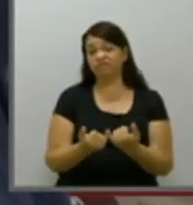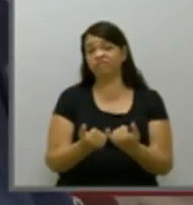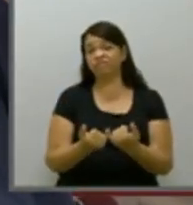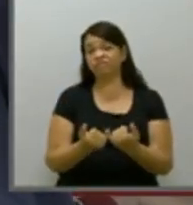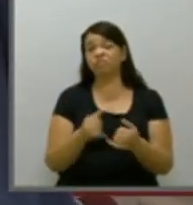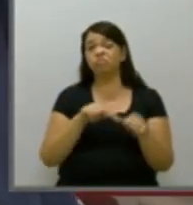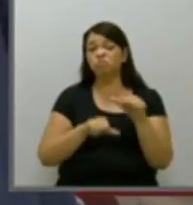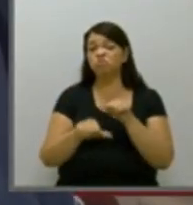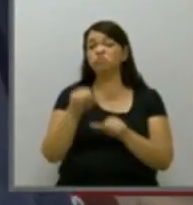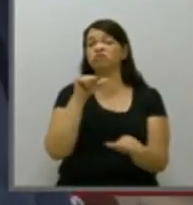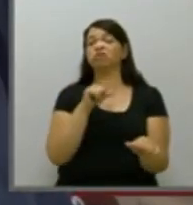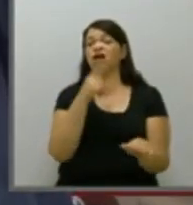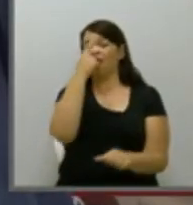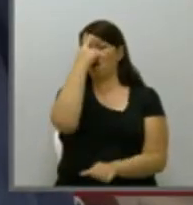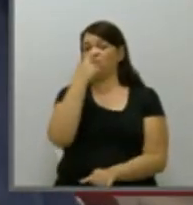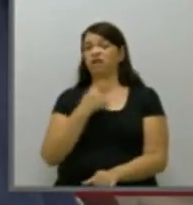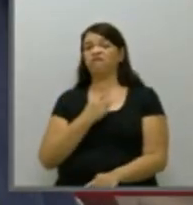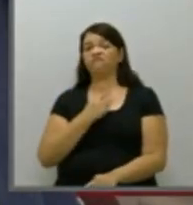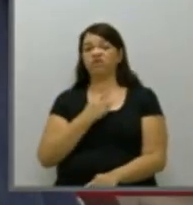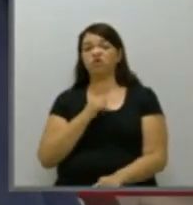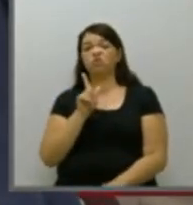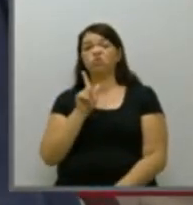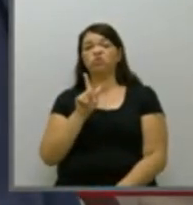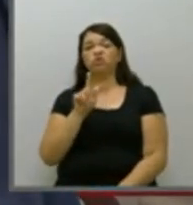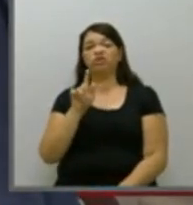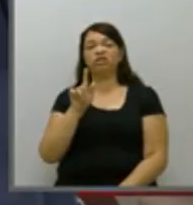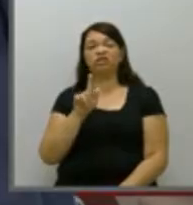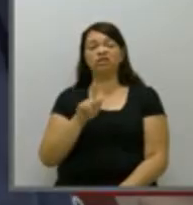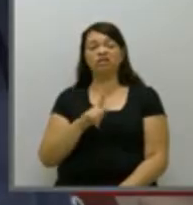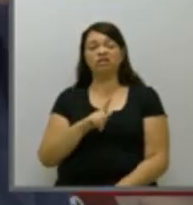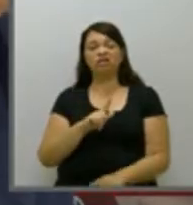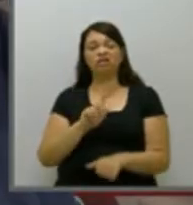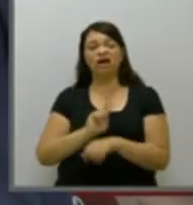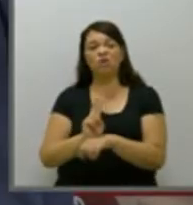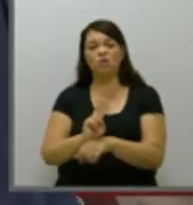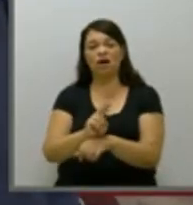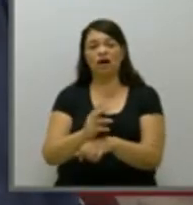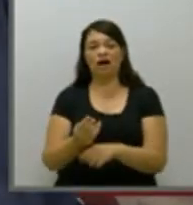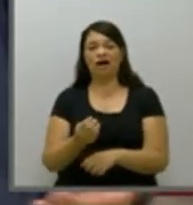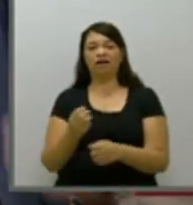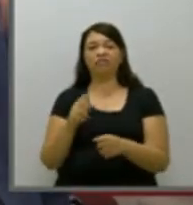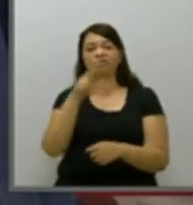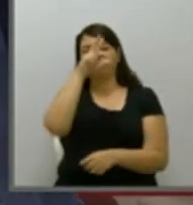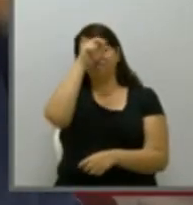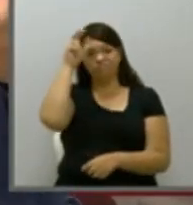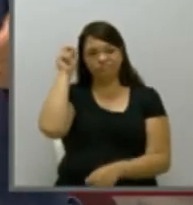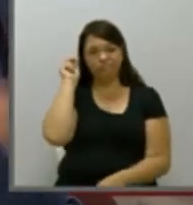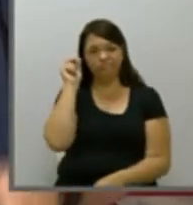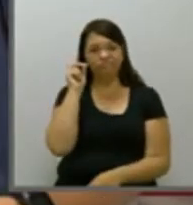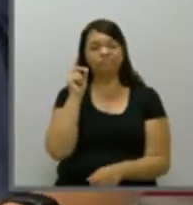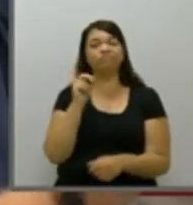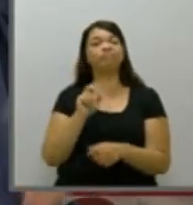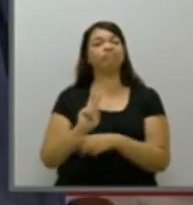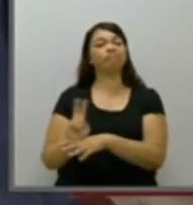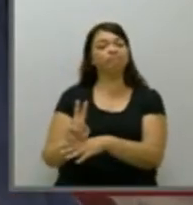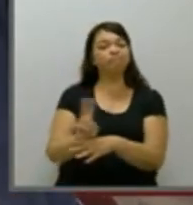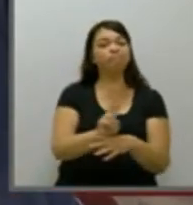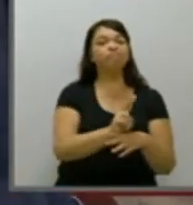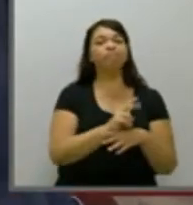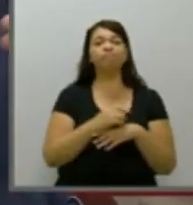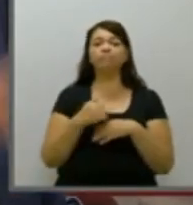alterar um pouco do perfil da Guarda Municipal, que é muito mais patrimonial do que realmente de segurança nas ruas. A gente quer trabalhar nesse sentido.